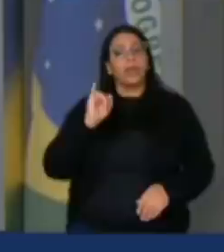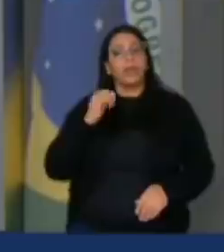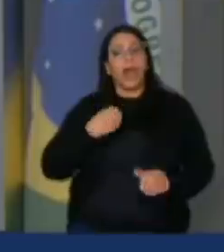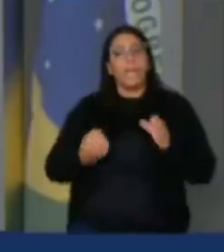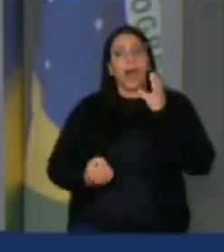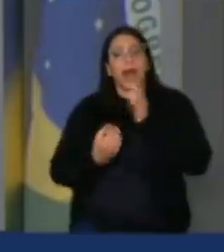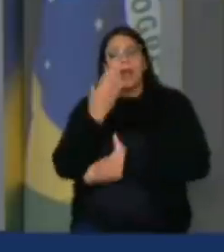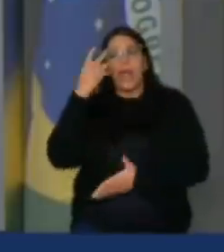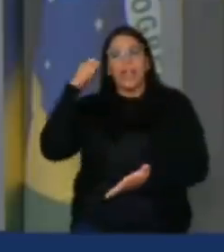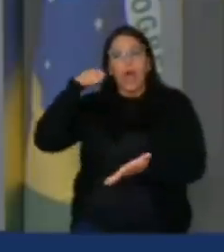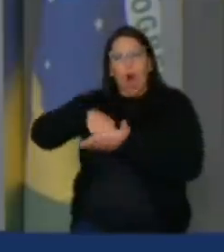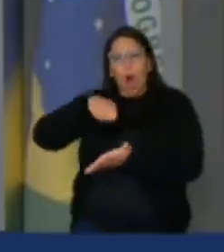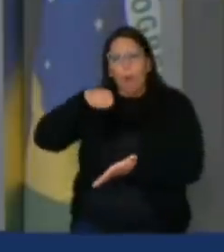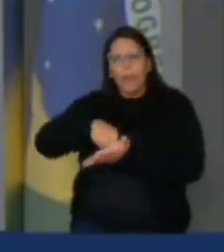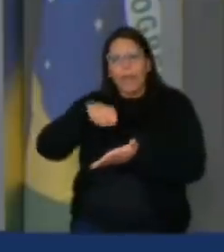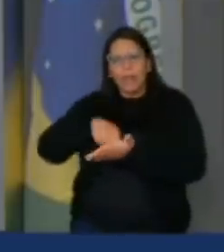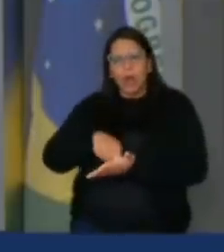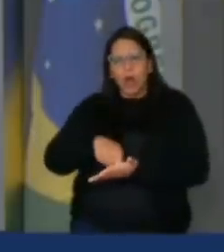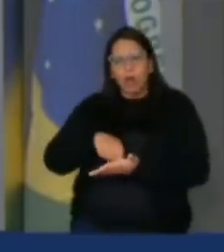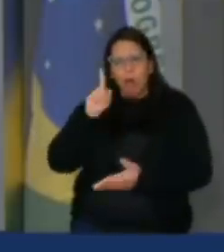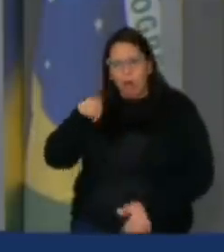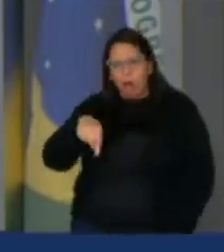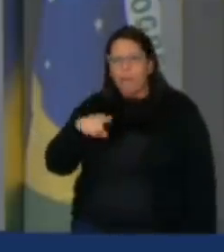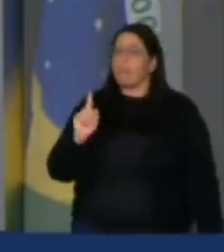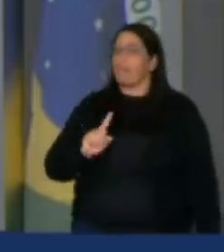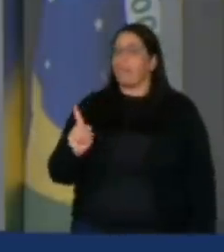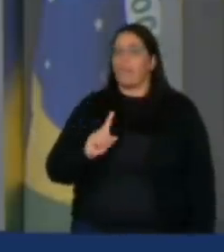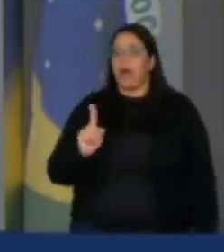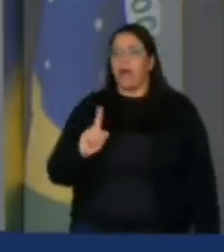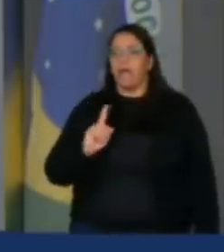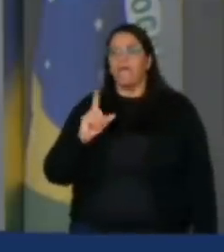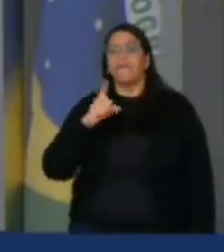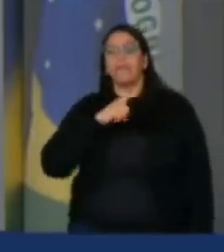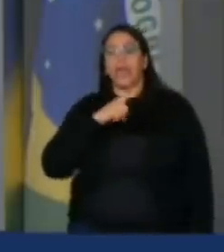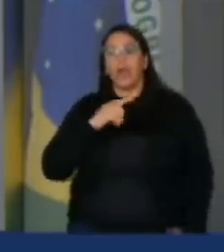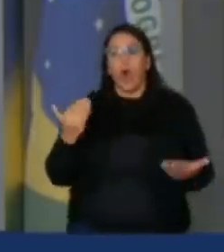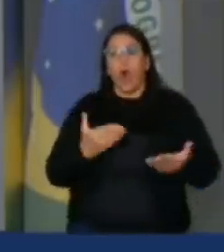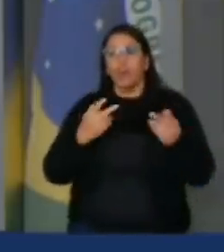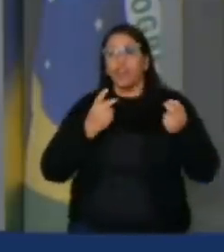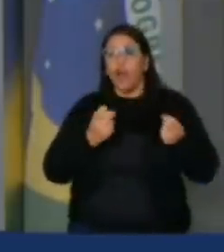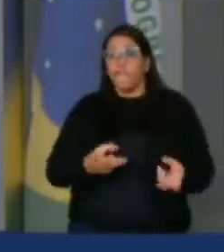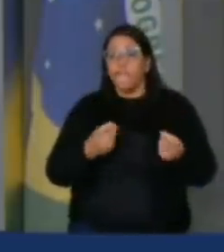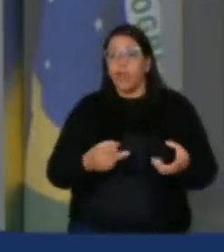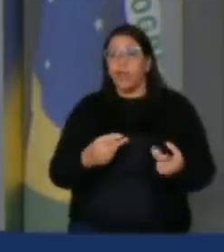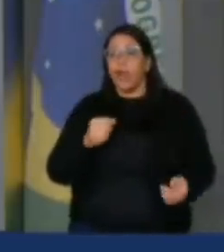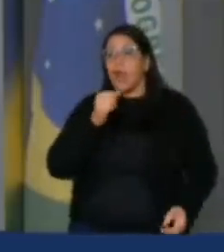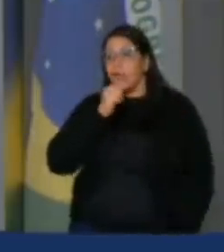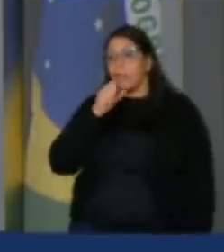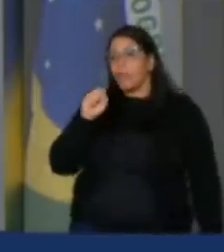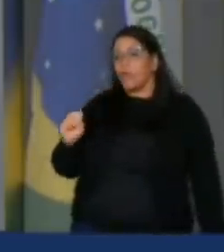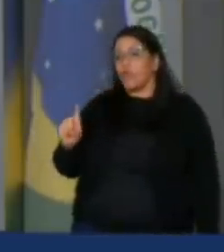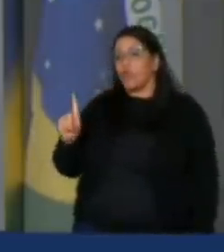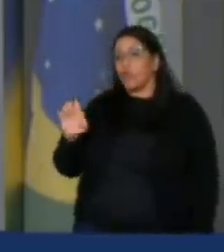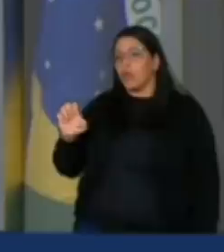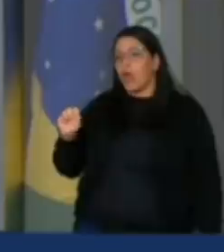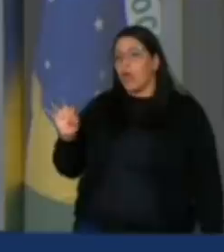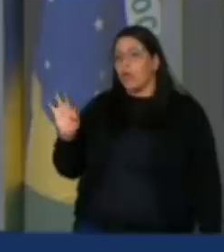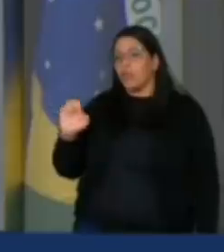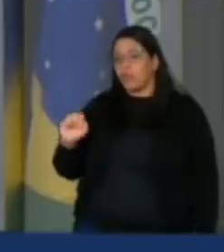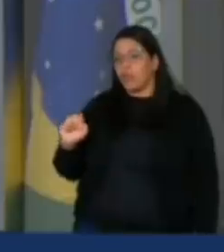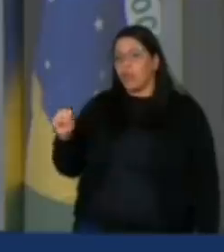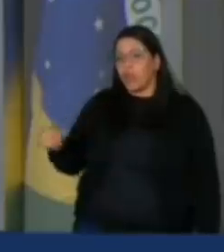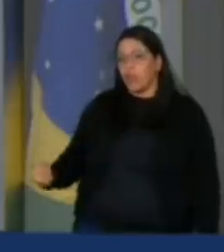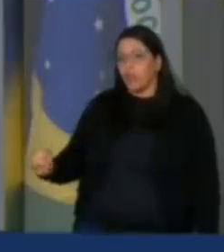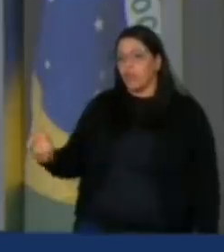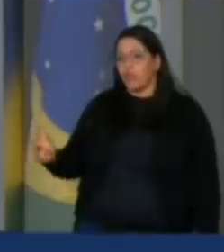mercado obrigatório nesse momento. Por quê? Nós temos um mercado hoje no Brasil, na região Sudeste e Sul, que estão preparados para